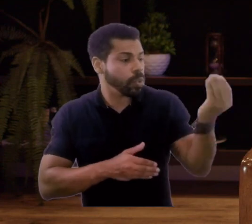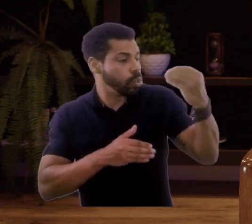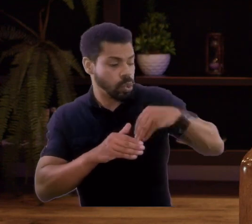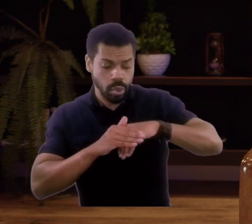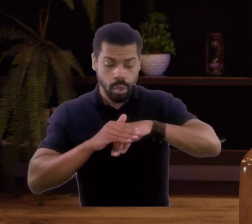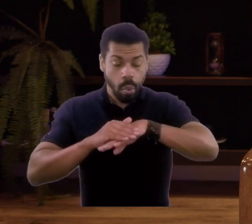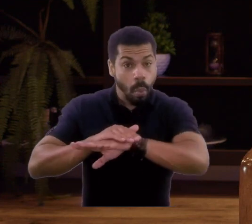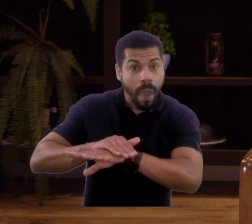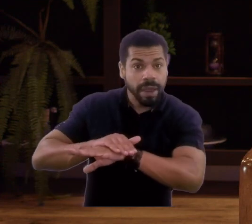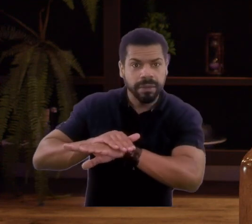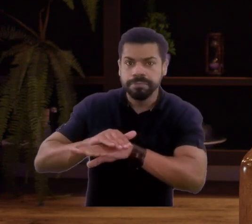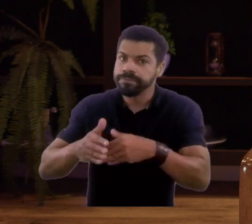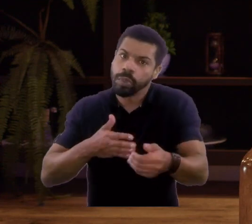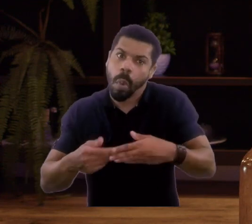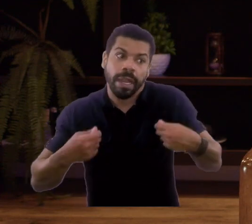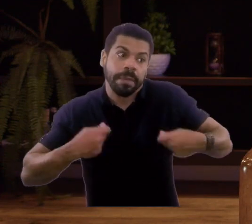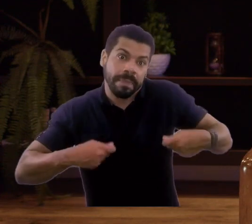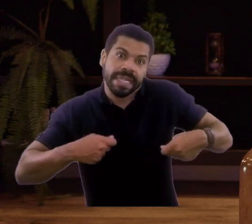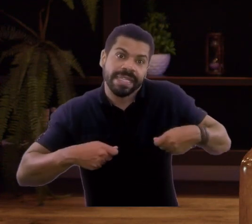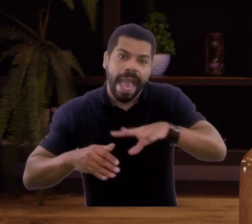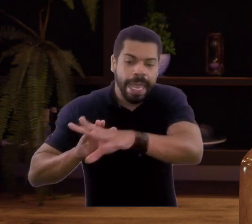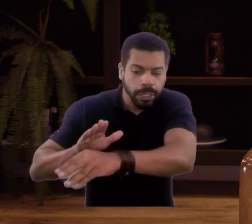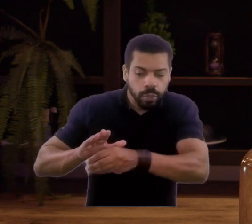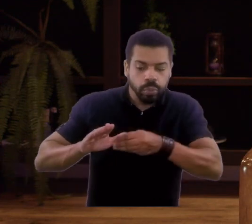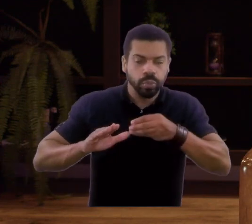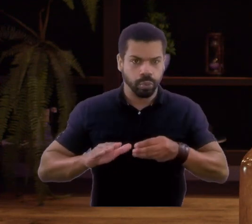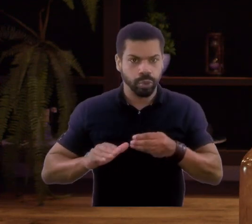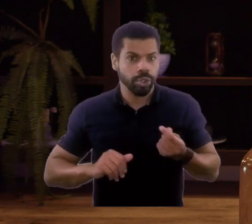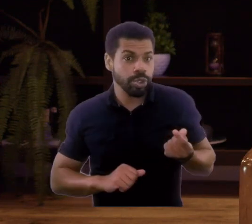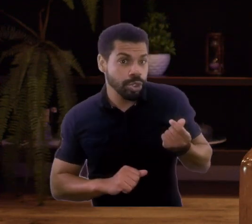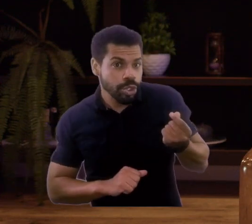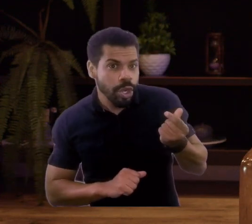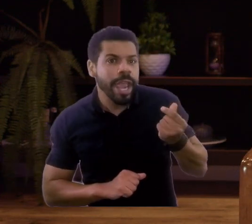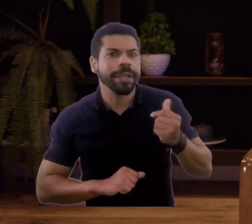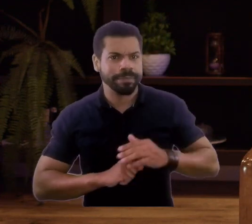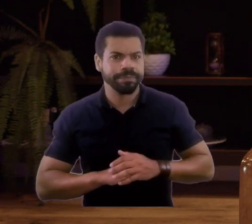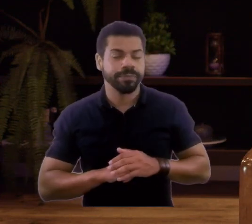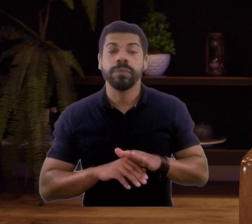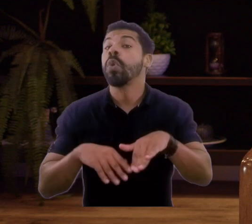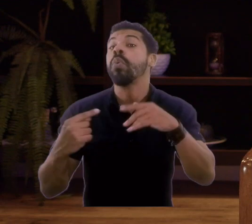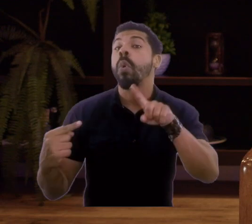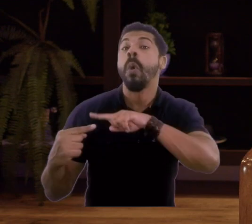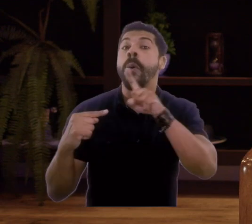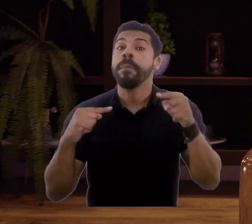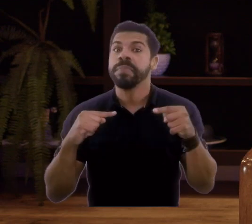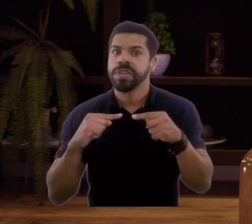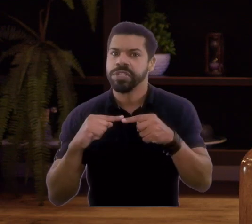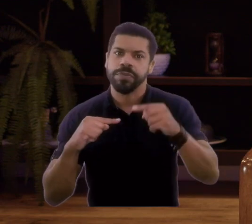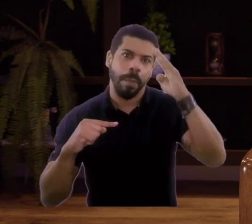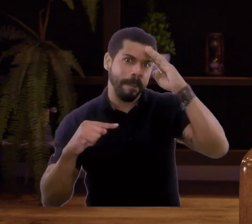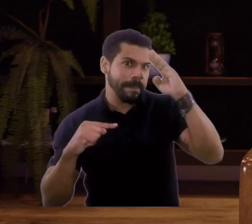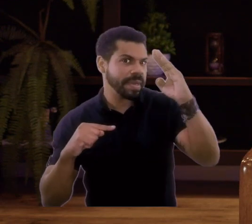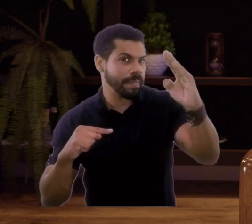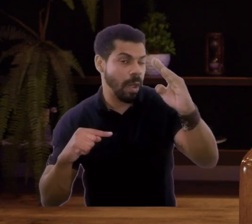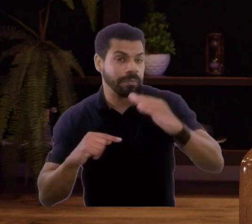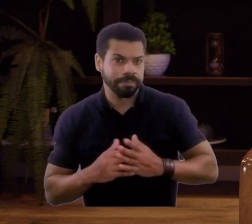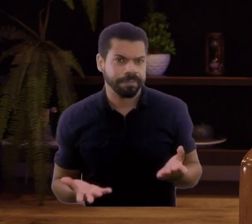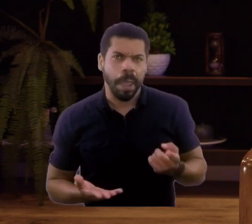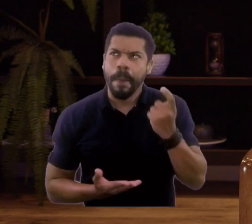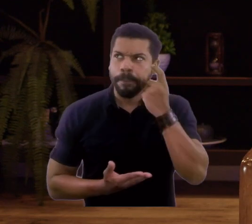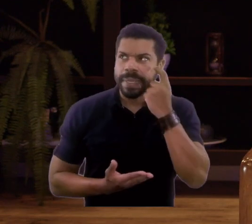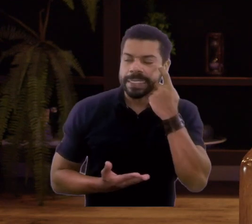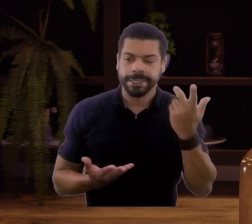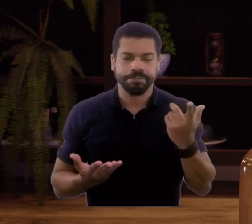você pegue a mão, coloque a mão neles e retire em caso necessidade. Por que esse tipo de objetivo é importante e prioritário?